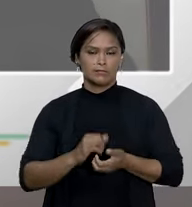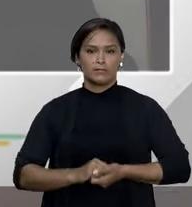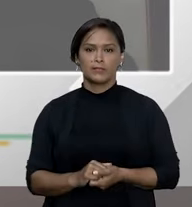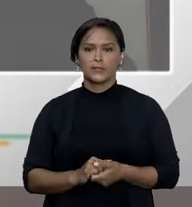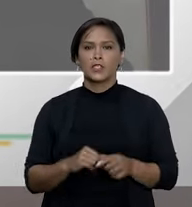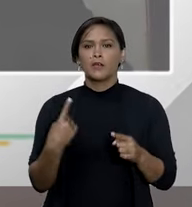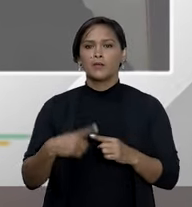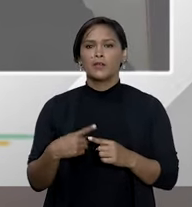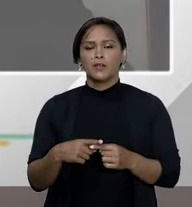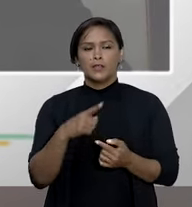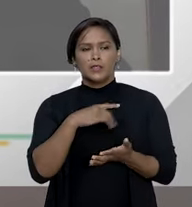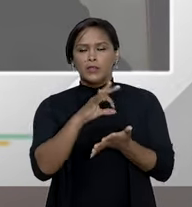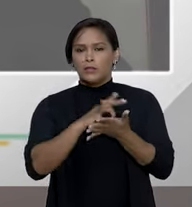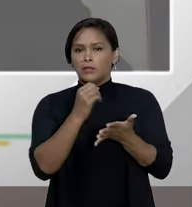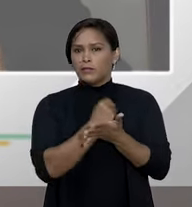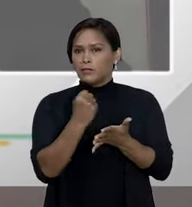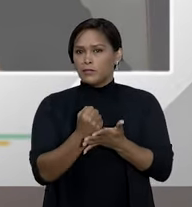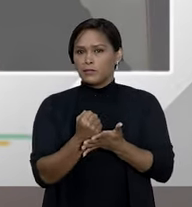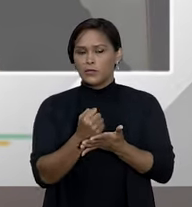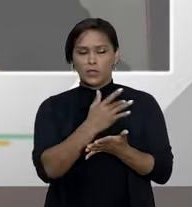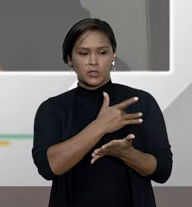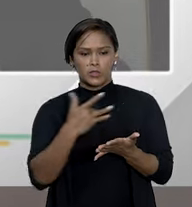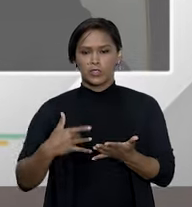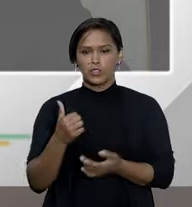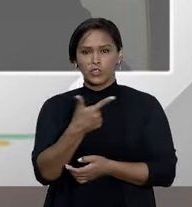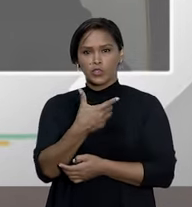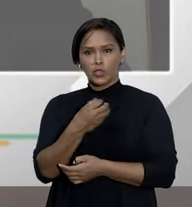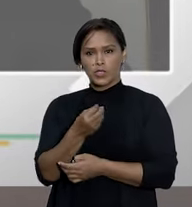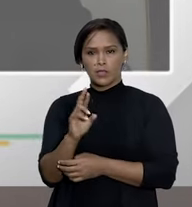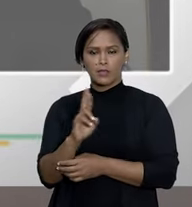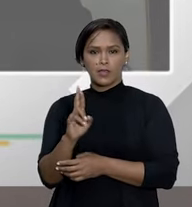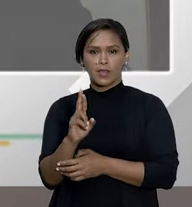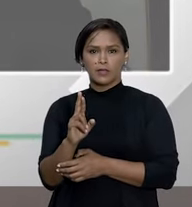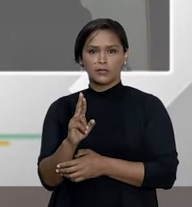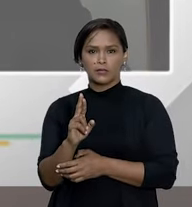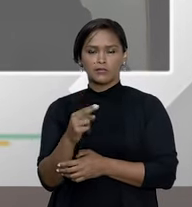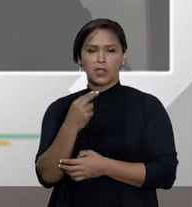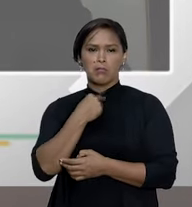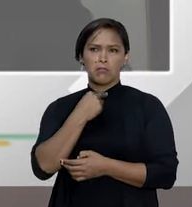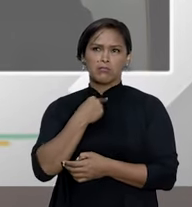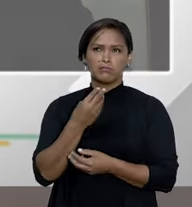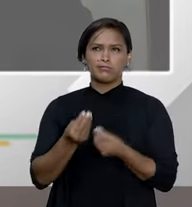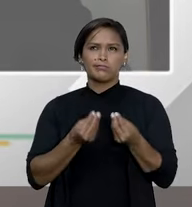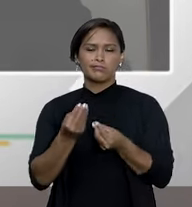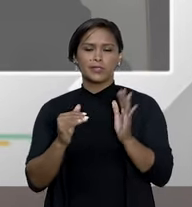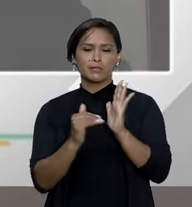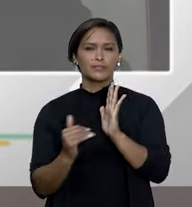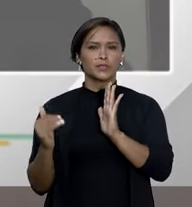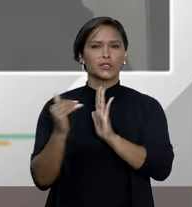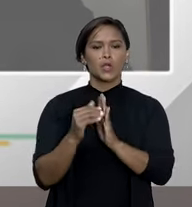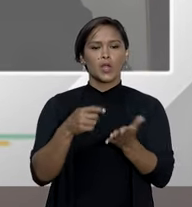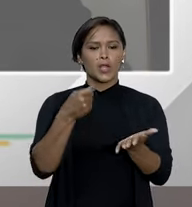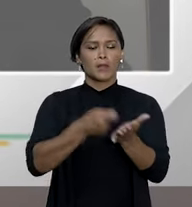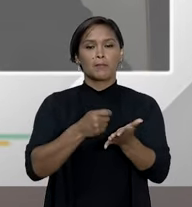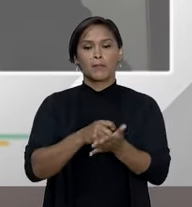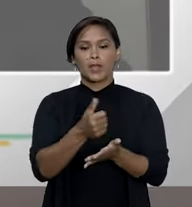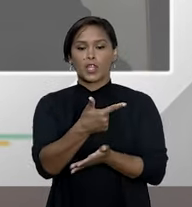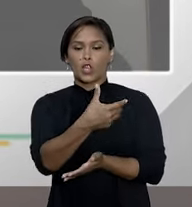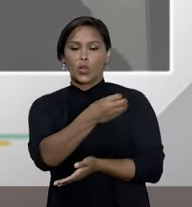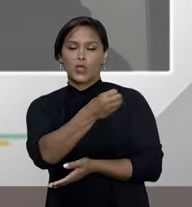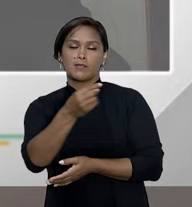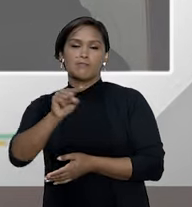Se eu tenho um contrato de 200 reais, eu não posso ter, digamos, uma cobertura de um indivíduo que paga 2 mil,